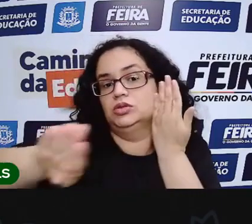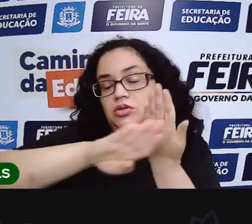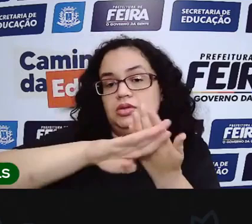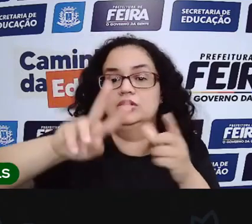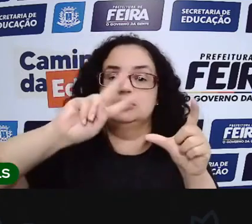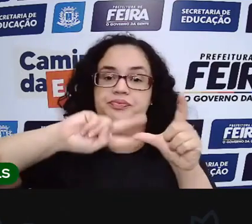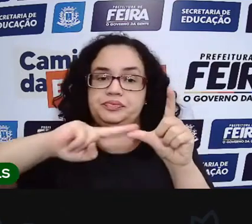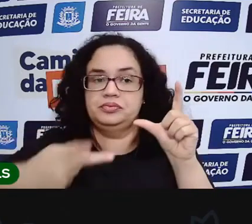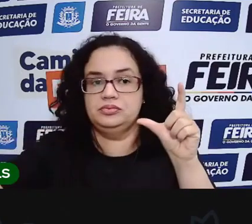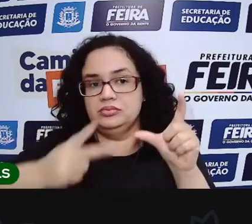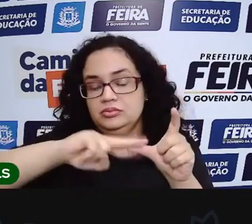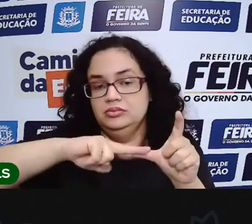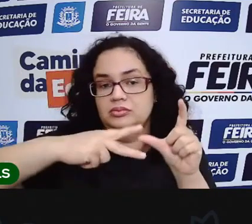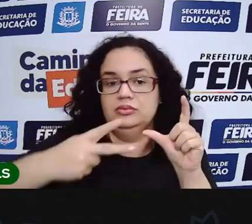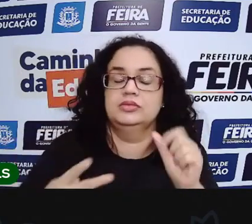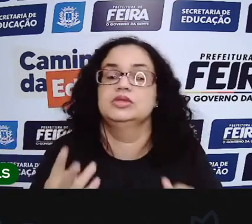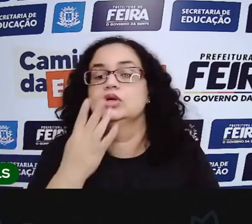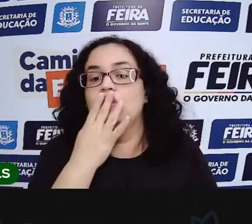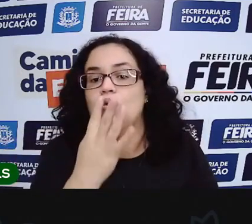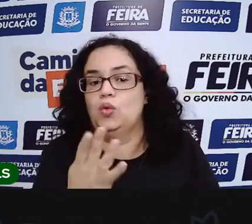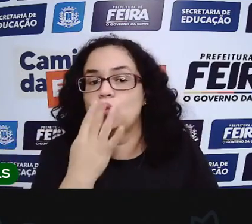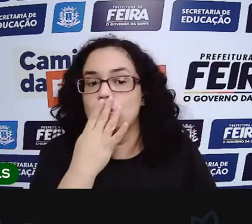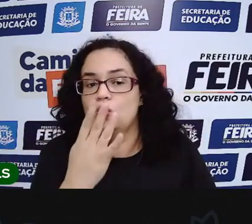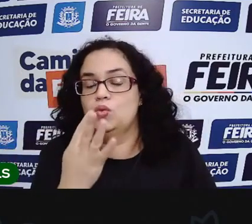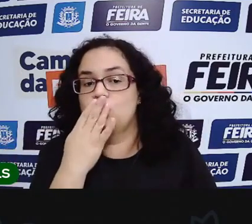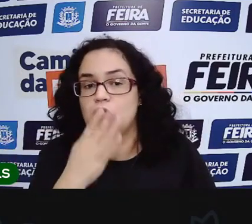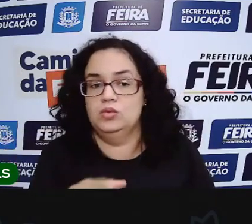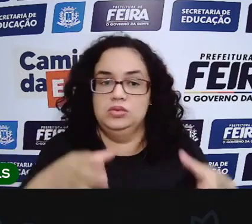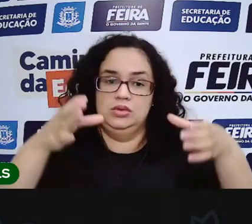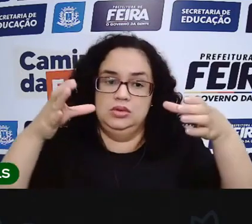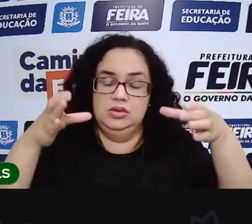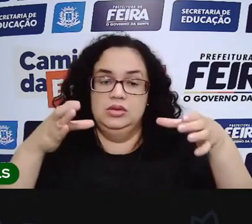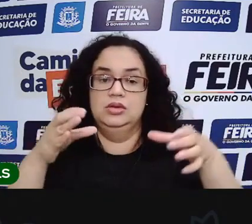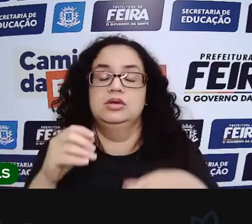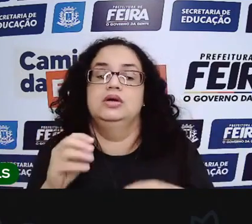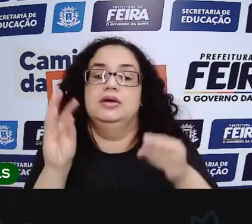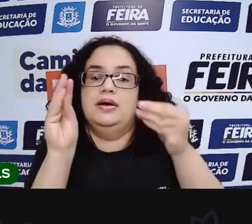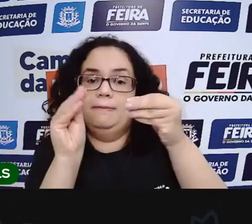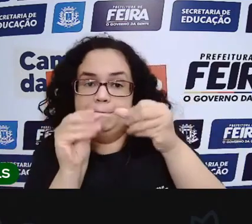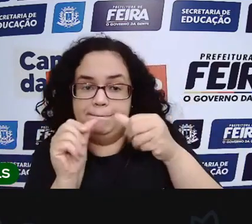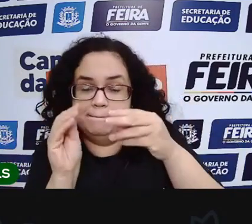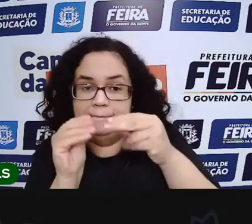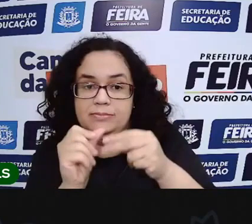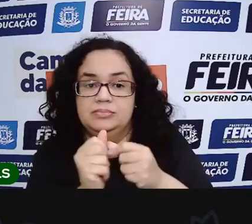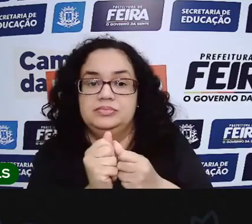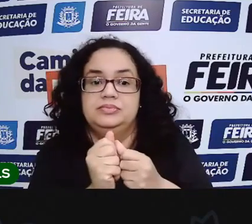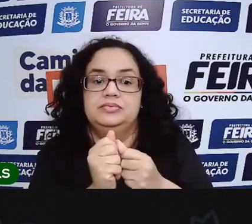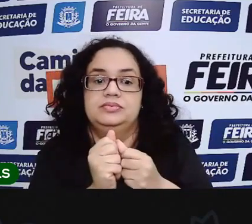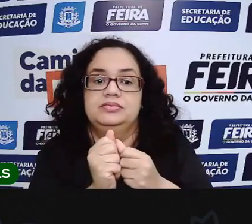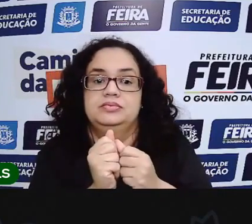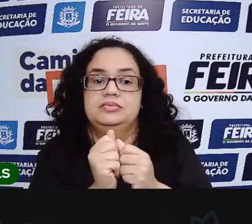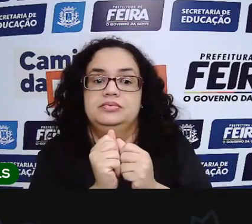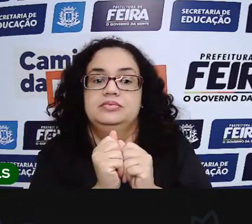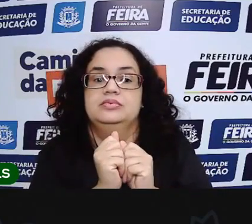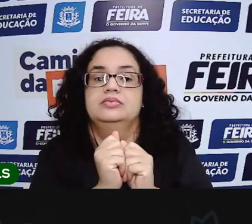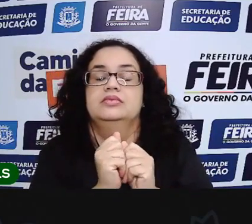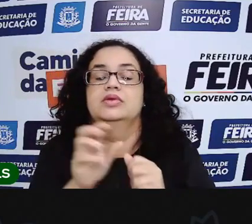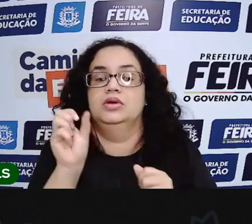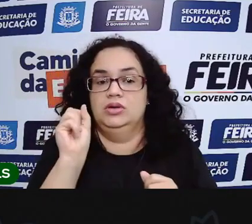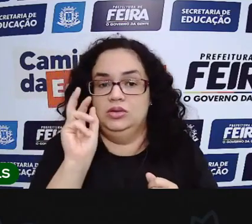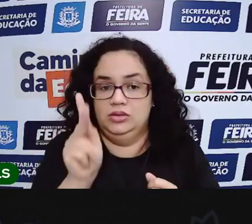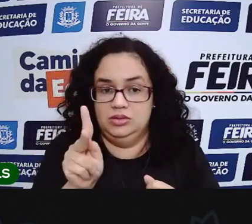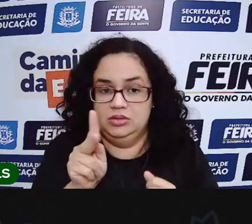classificados por cor, por tamanho, por textura, por função. Não é isso?